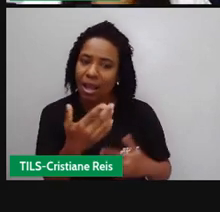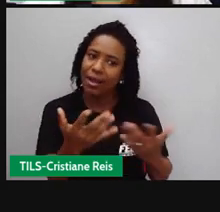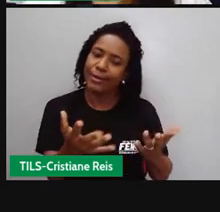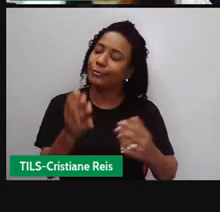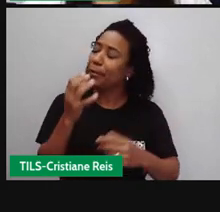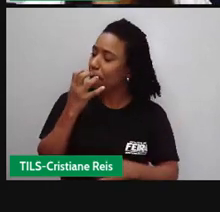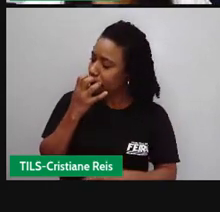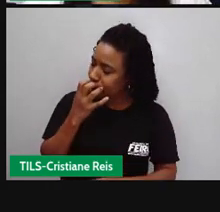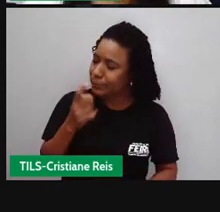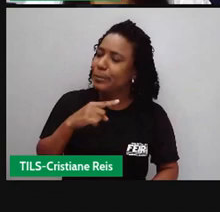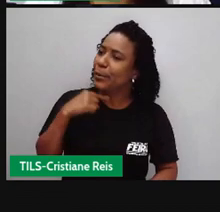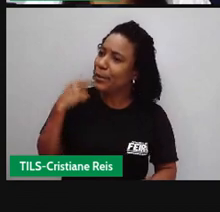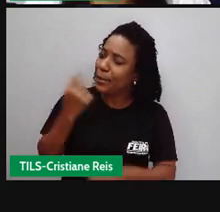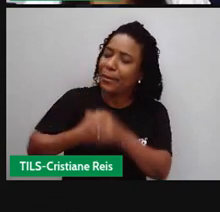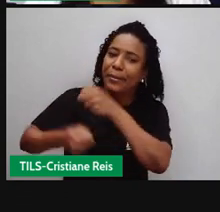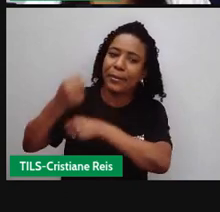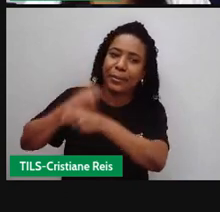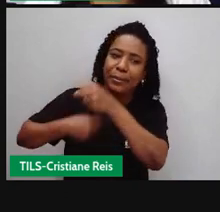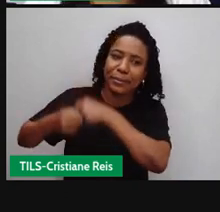anos